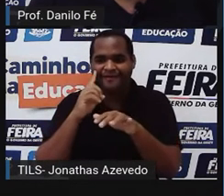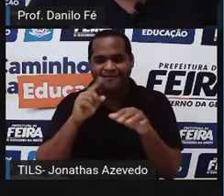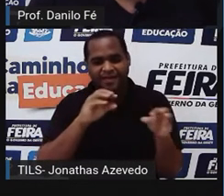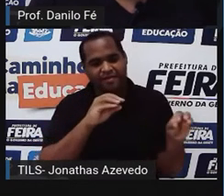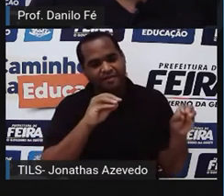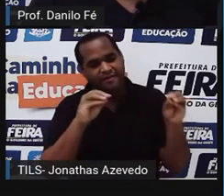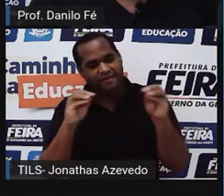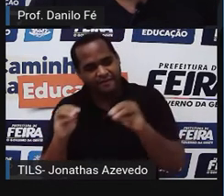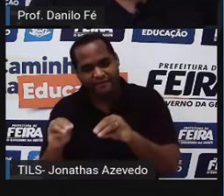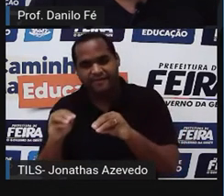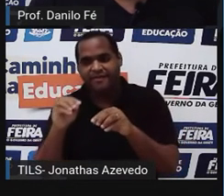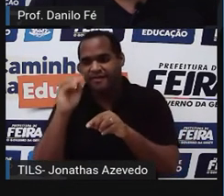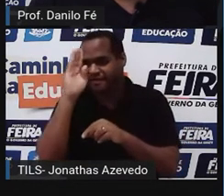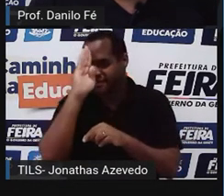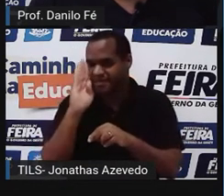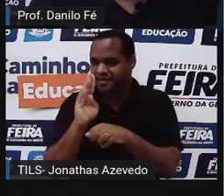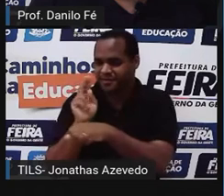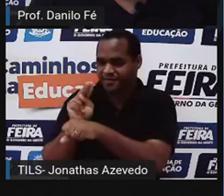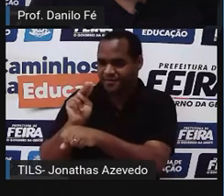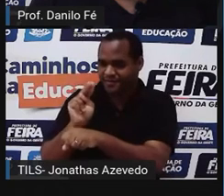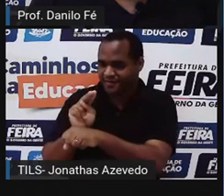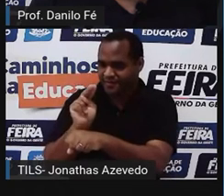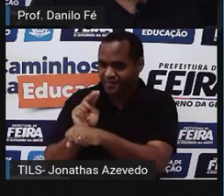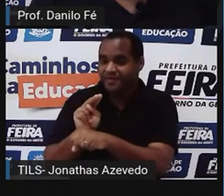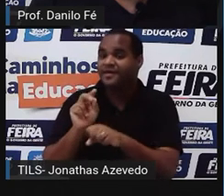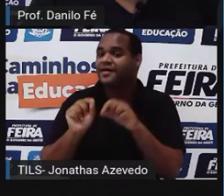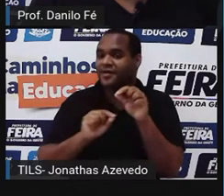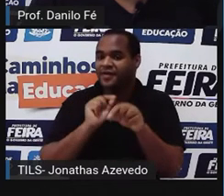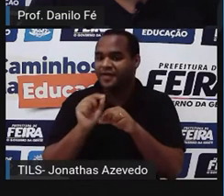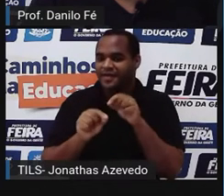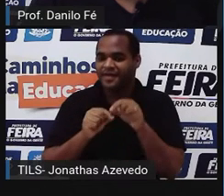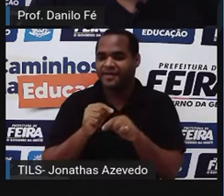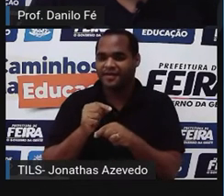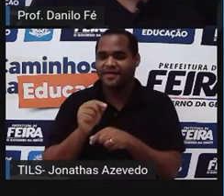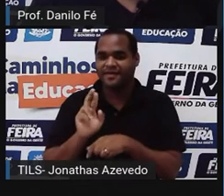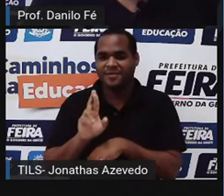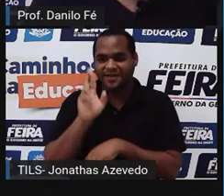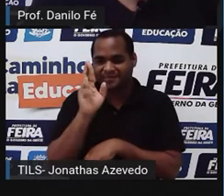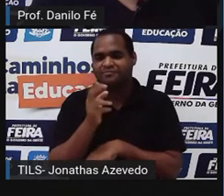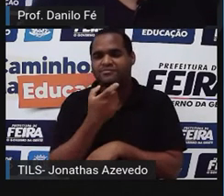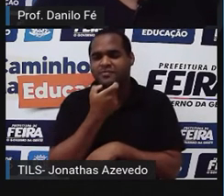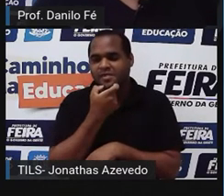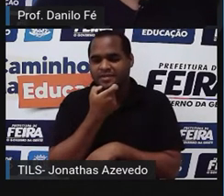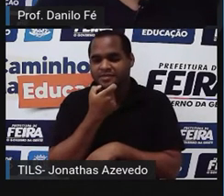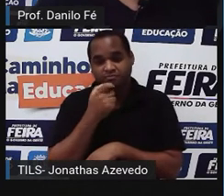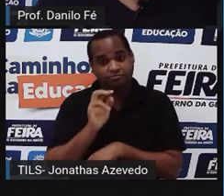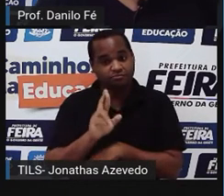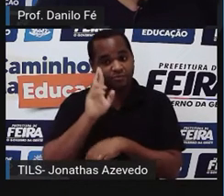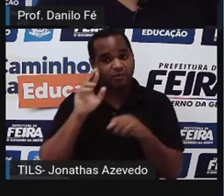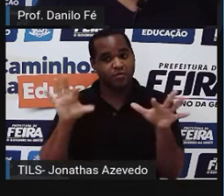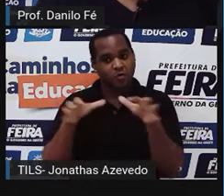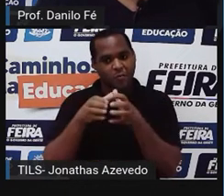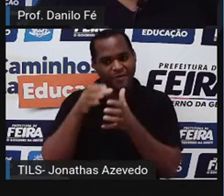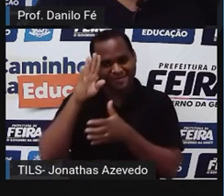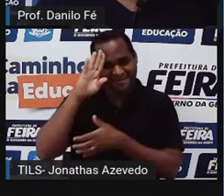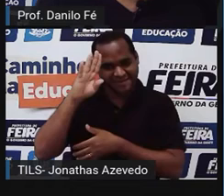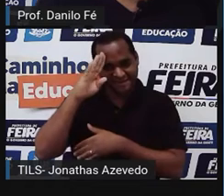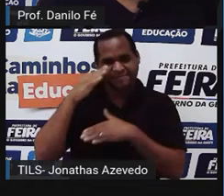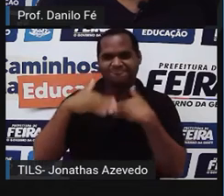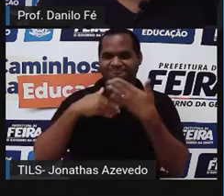o Brasil, protegidos pela frota inglesa. E foi um